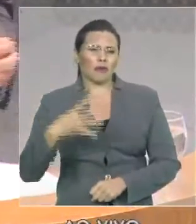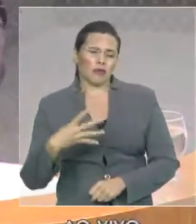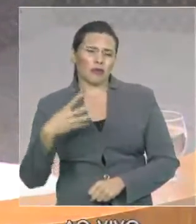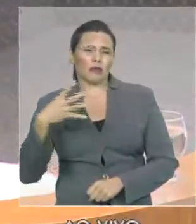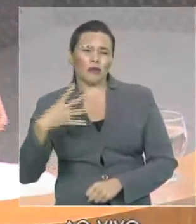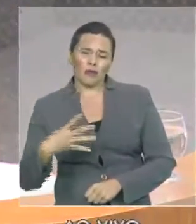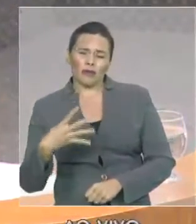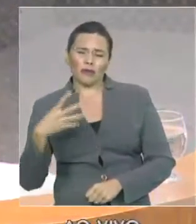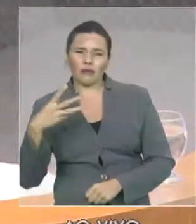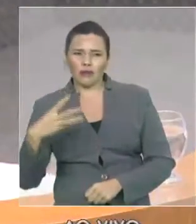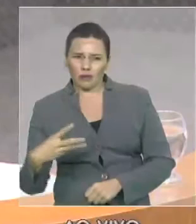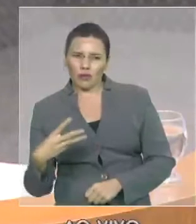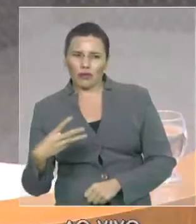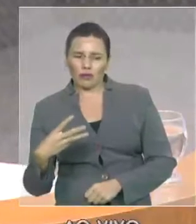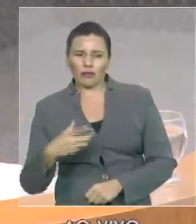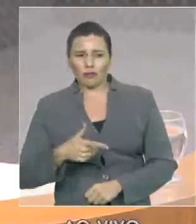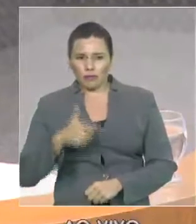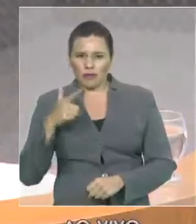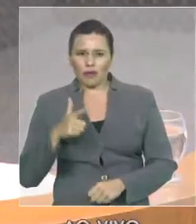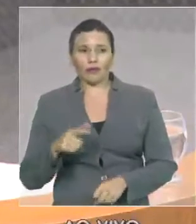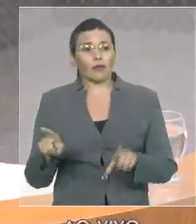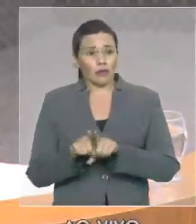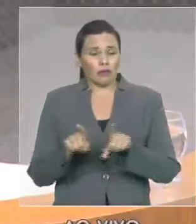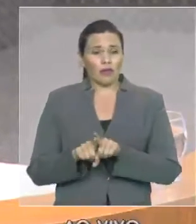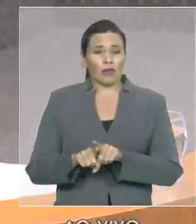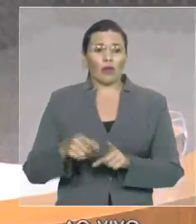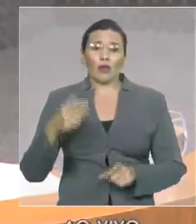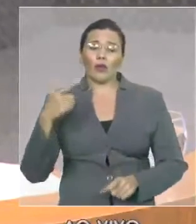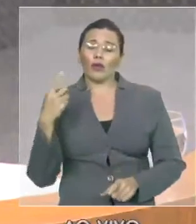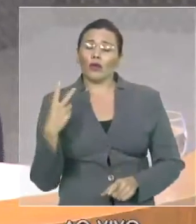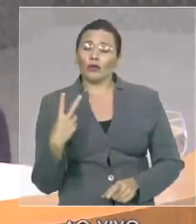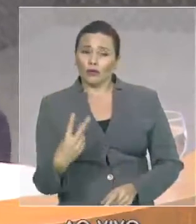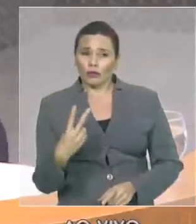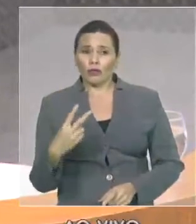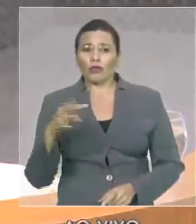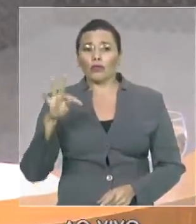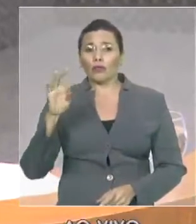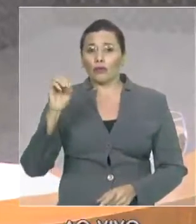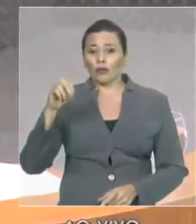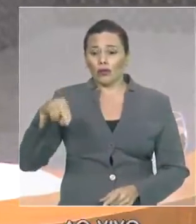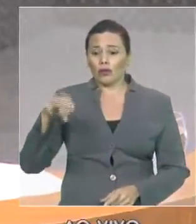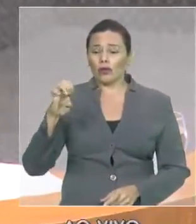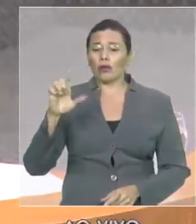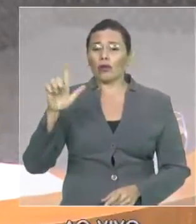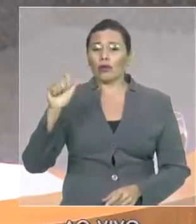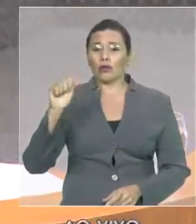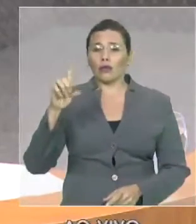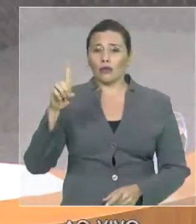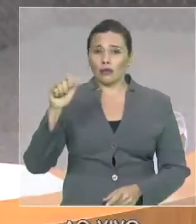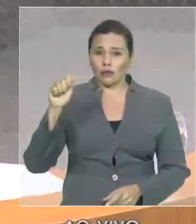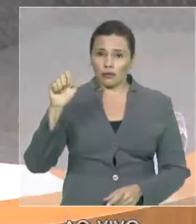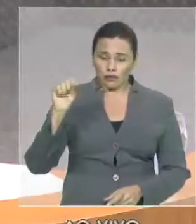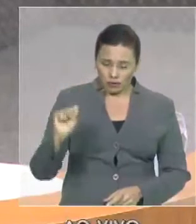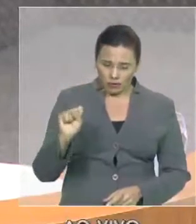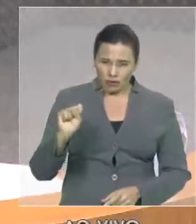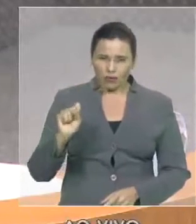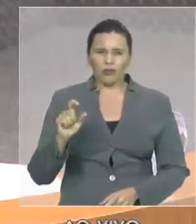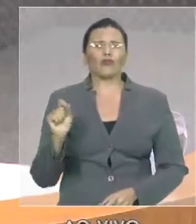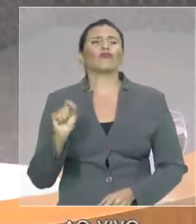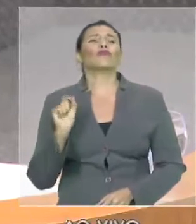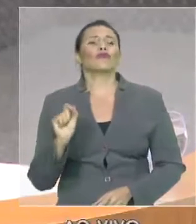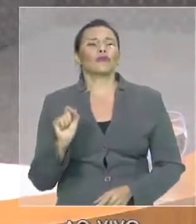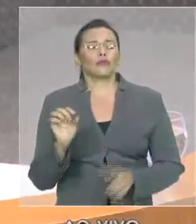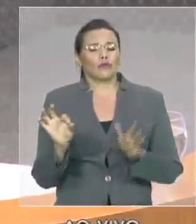a apreensão de 2 toneladas e 200 quilos de drogas no nosso Estado. E essa é a